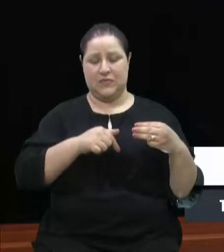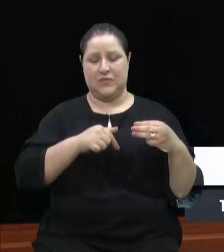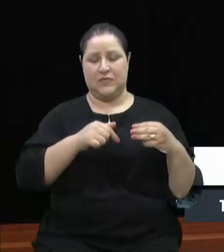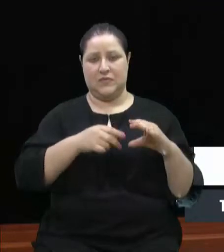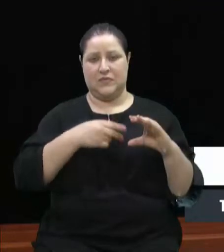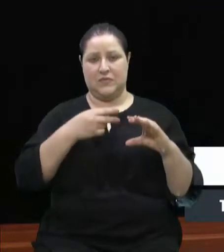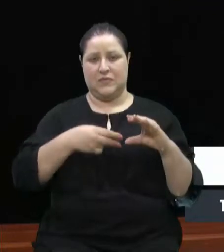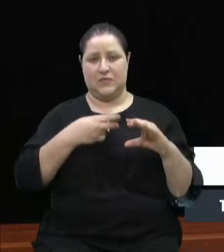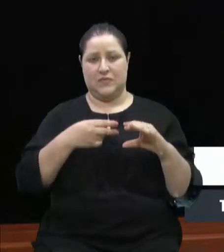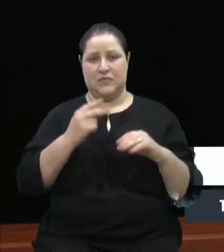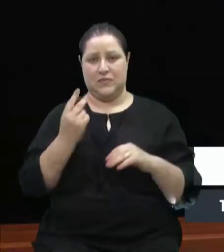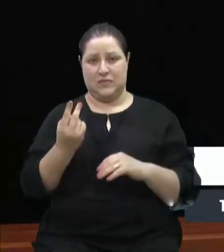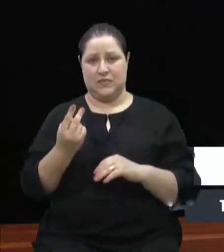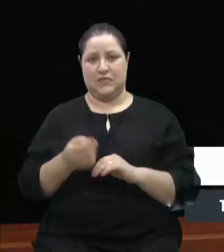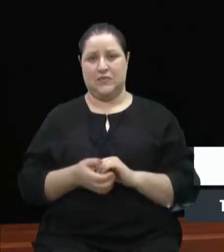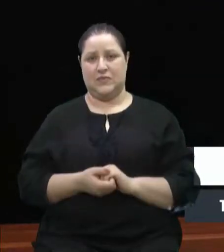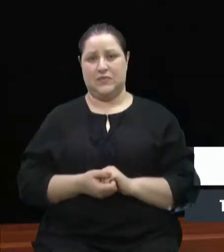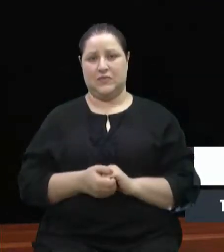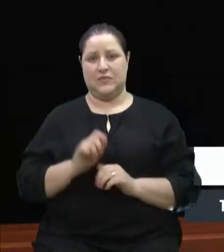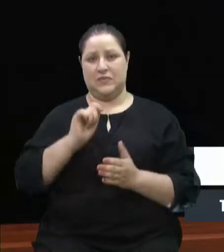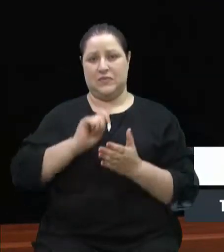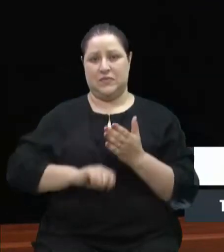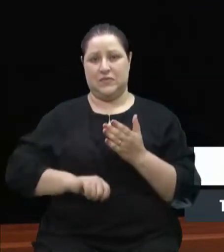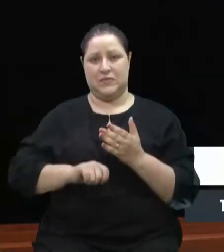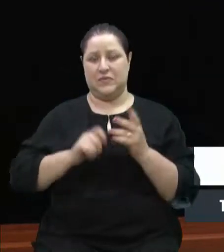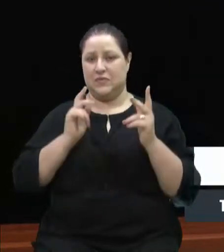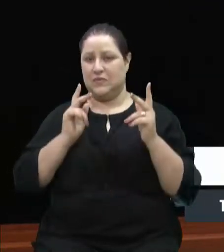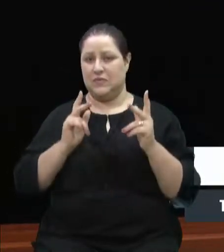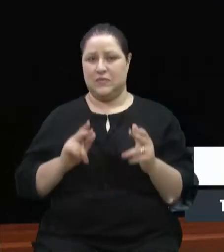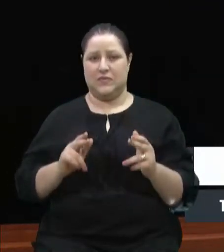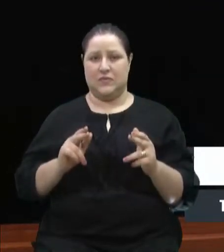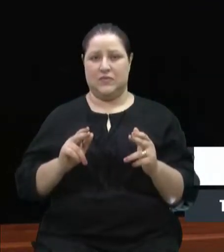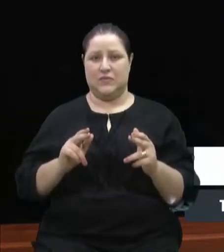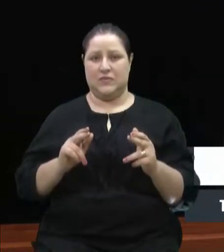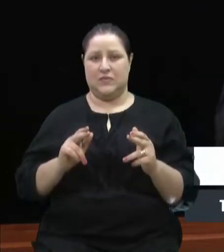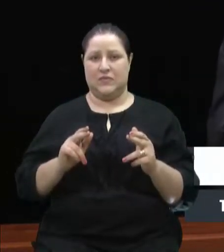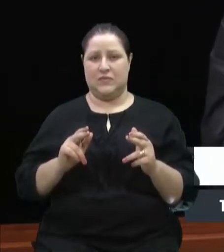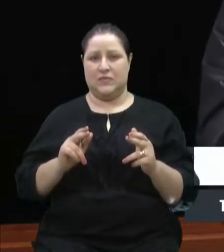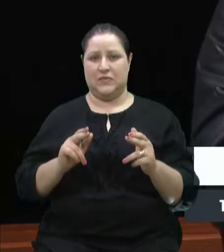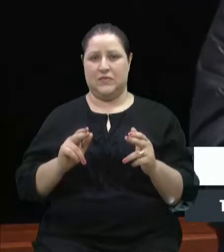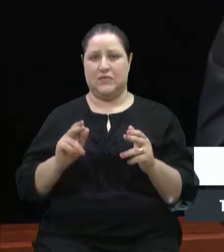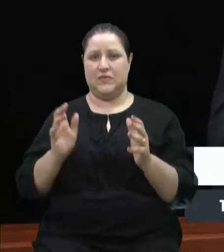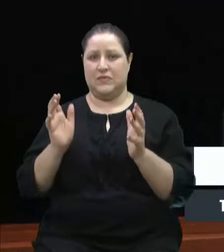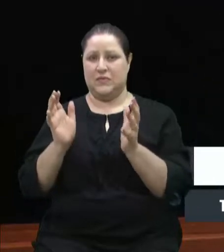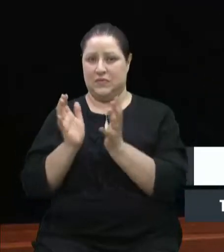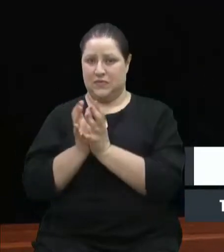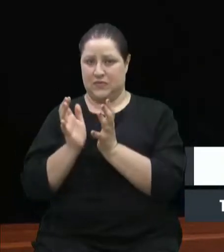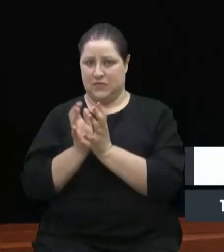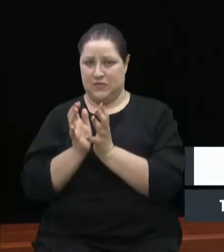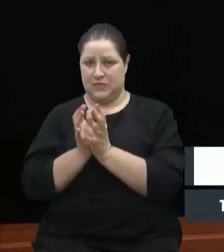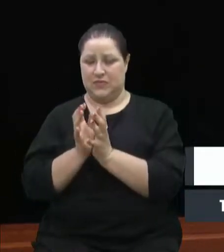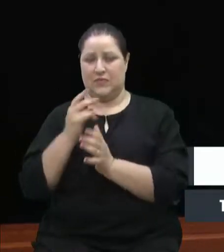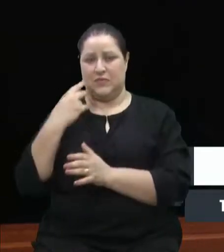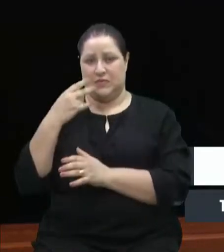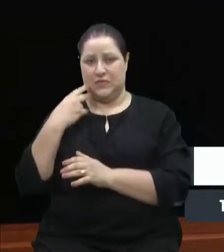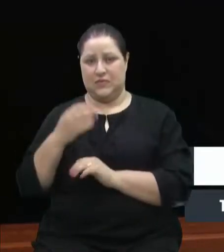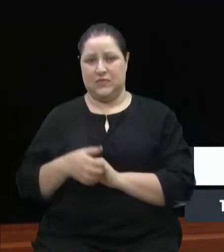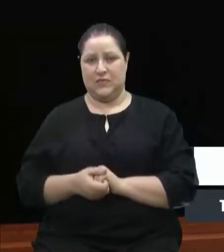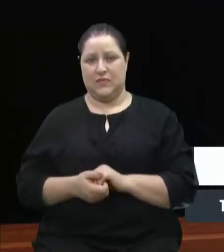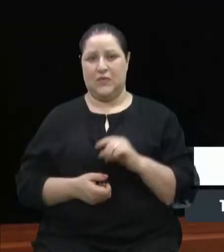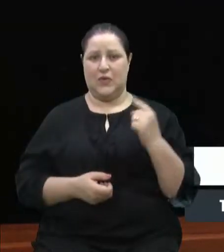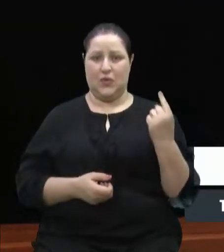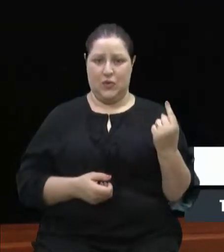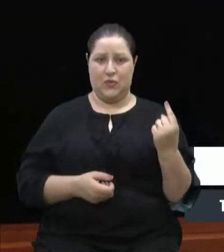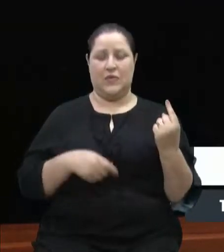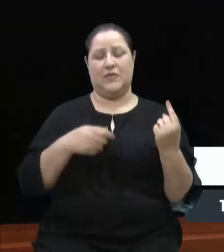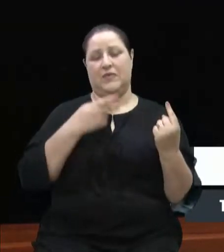duas moções praticamente assinadas pelos mesmos nobres pares, uma diz que é para cumprir a